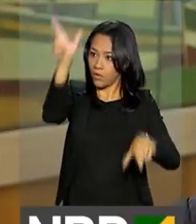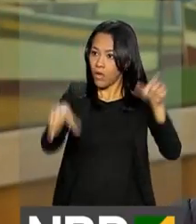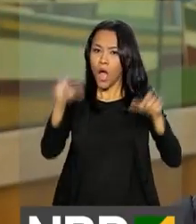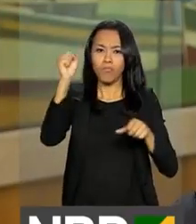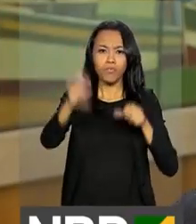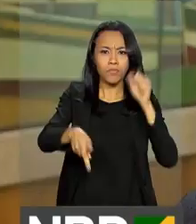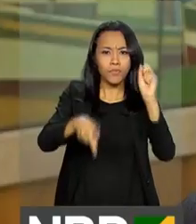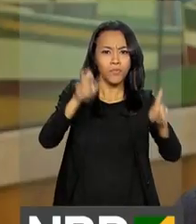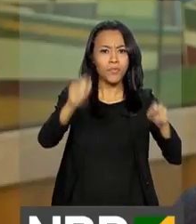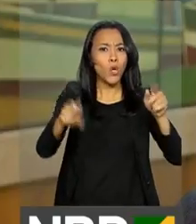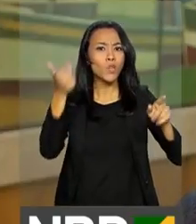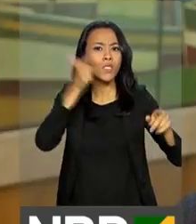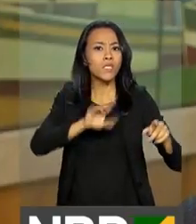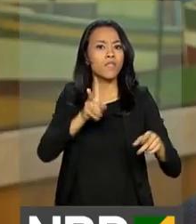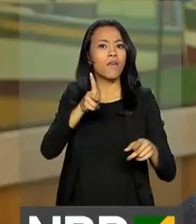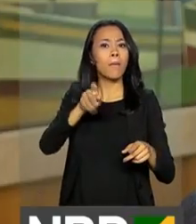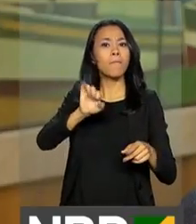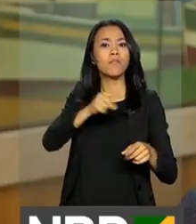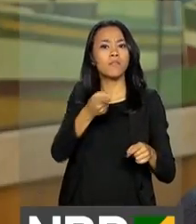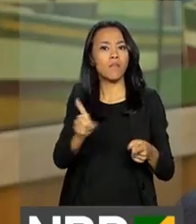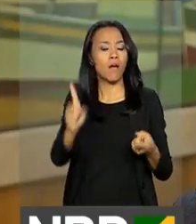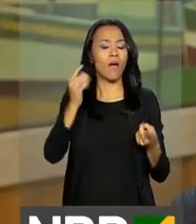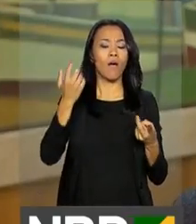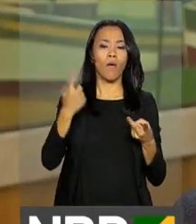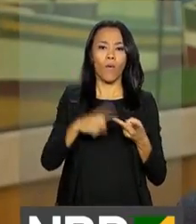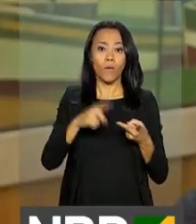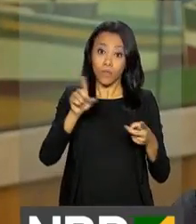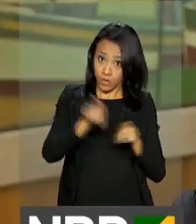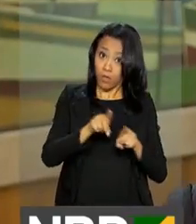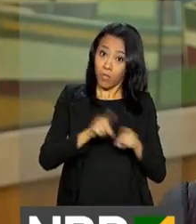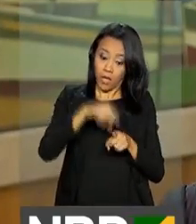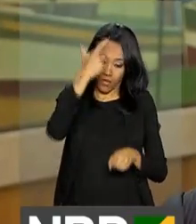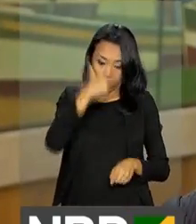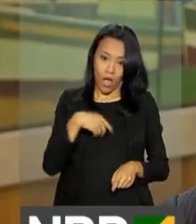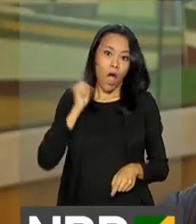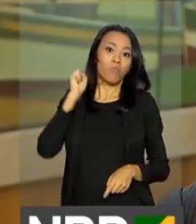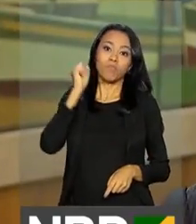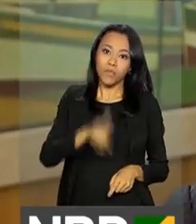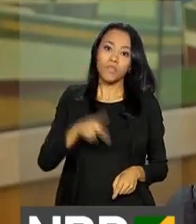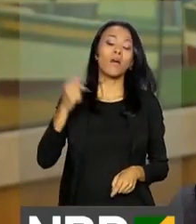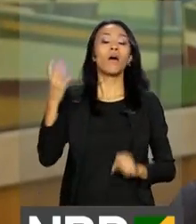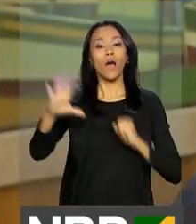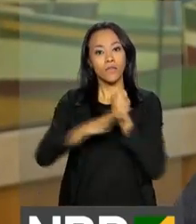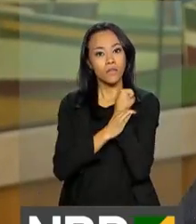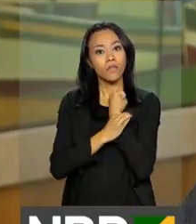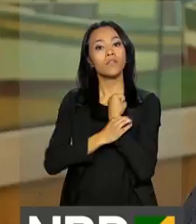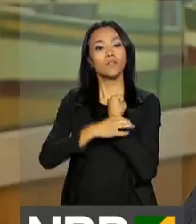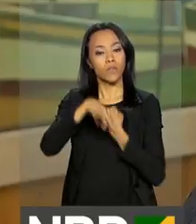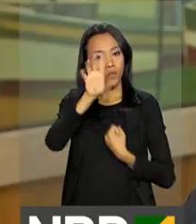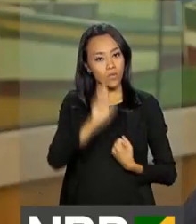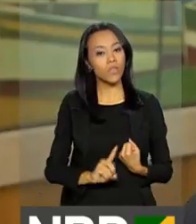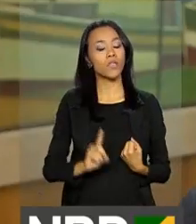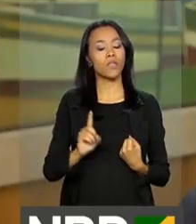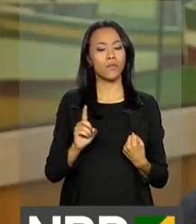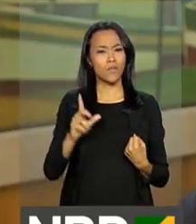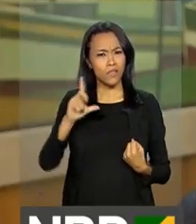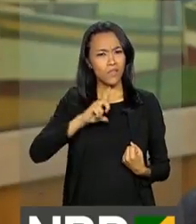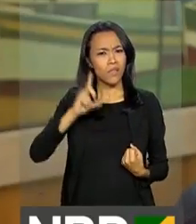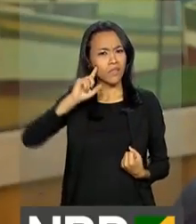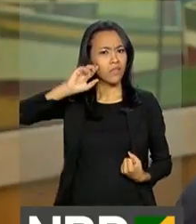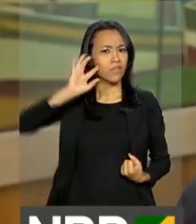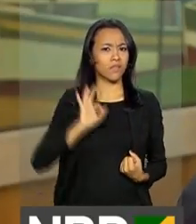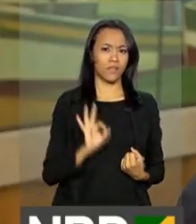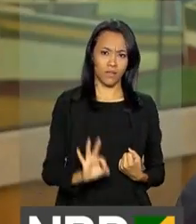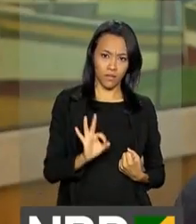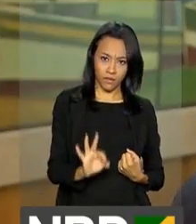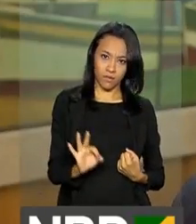receber suas pensões, aqueles que vierem a aposentar-se também possam receber suas pensões e tenham absoluta convicção.